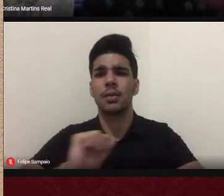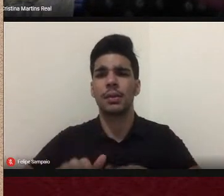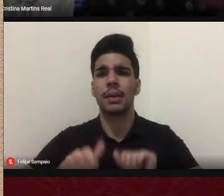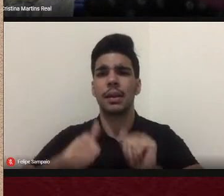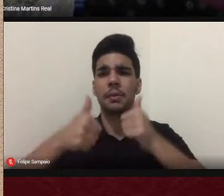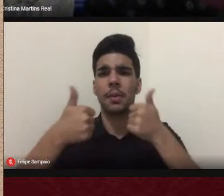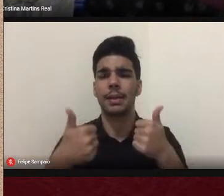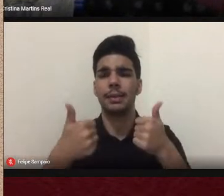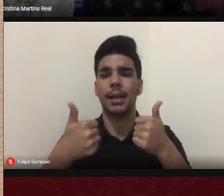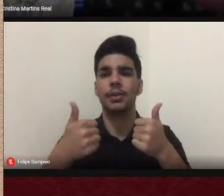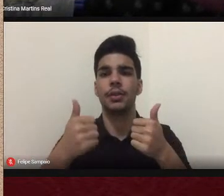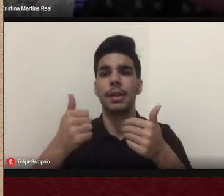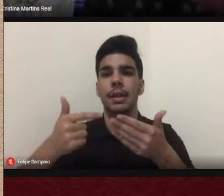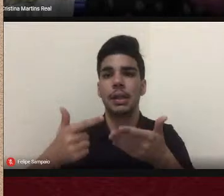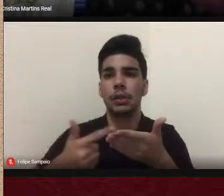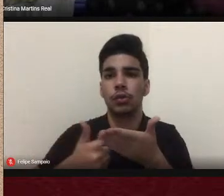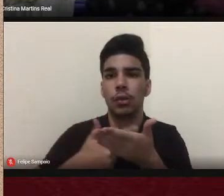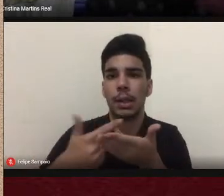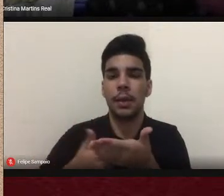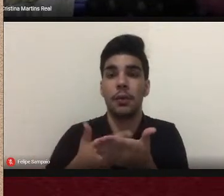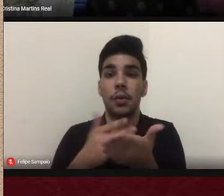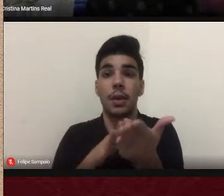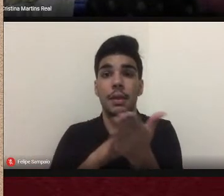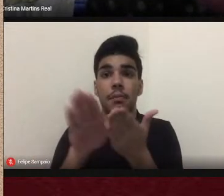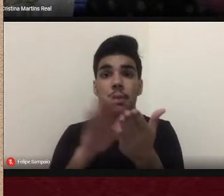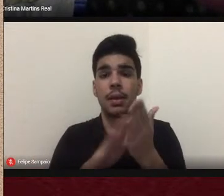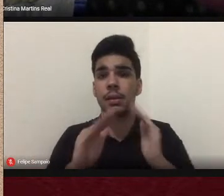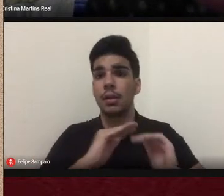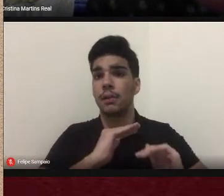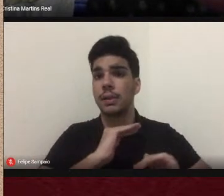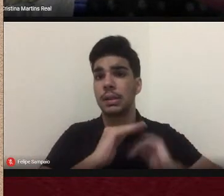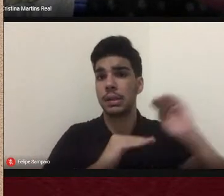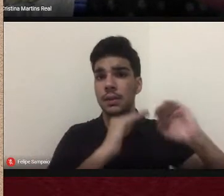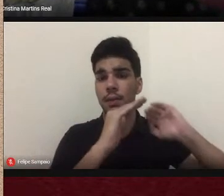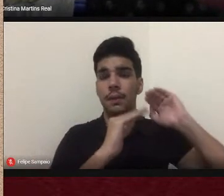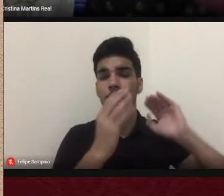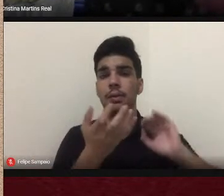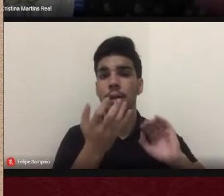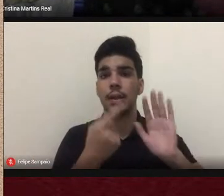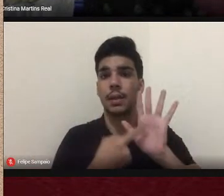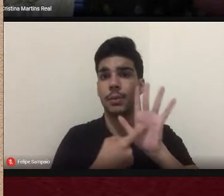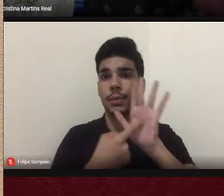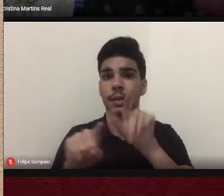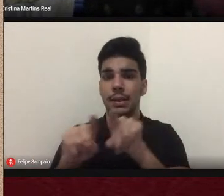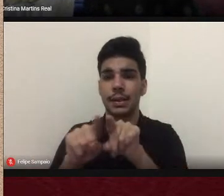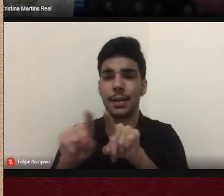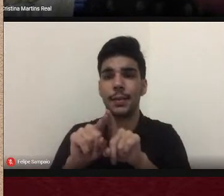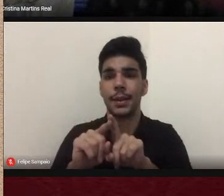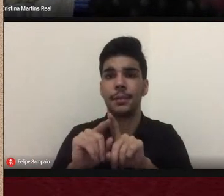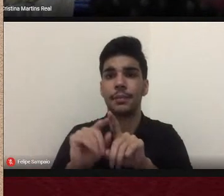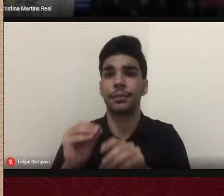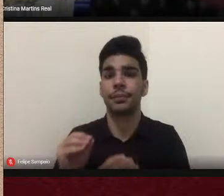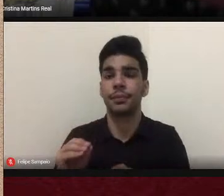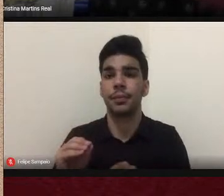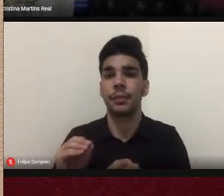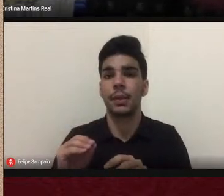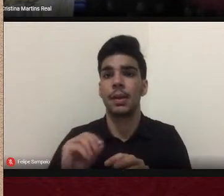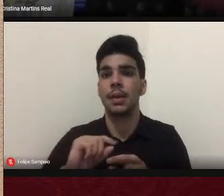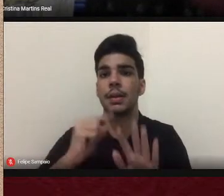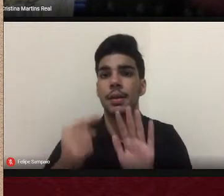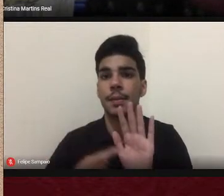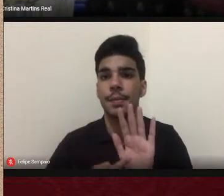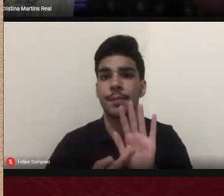livro impresso, ele foi desenvolvido, eu queria mostrar a quem seria o público que a gente